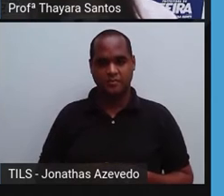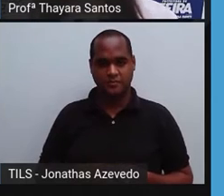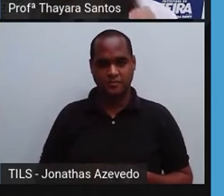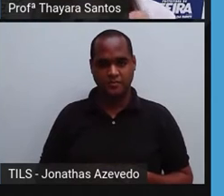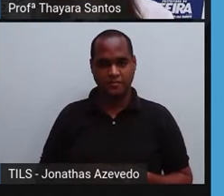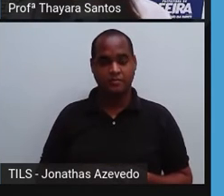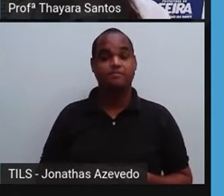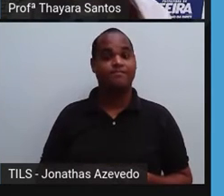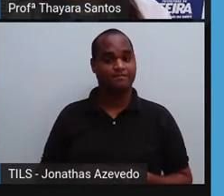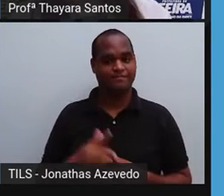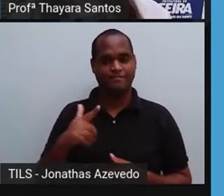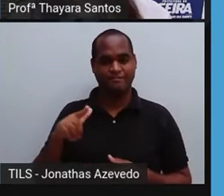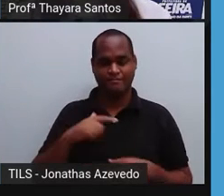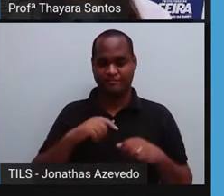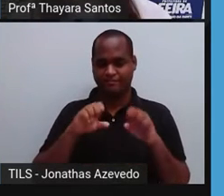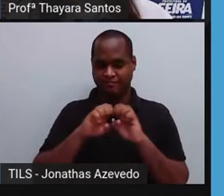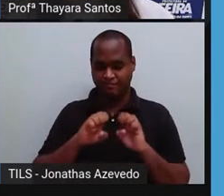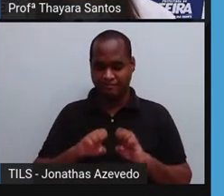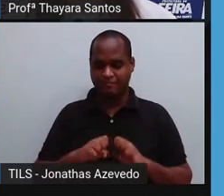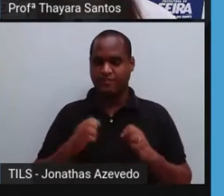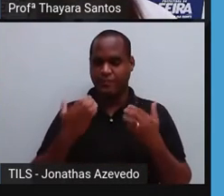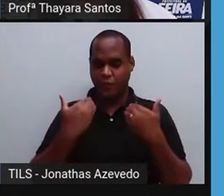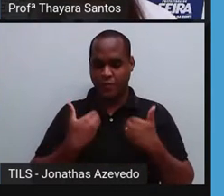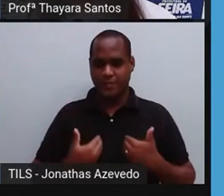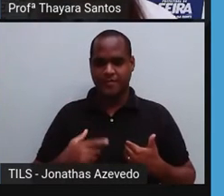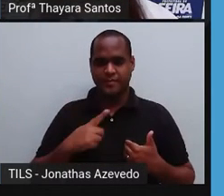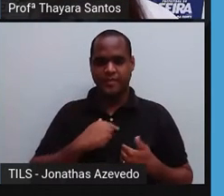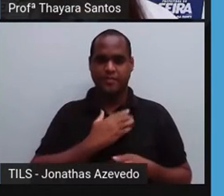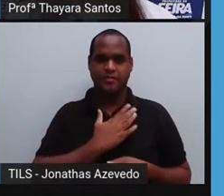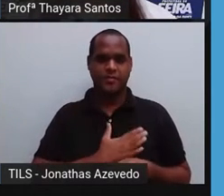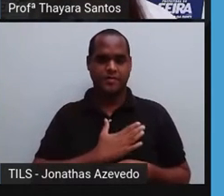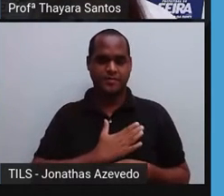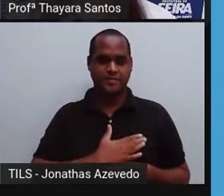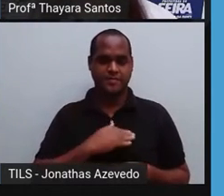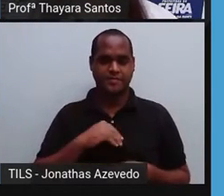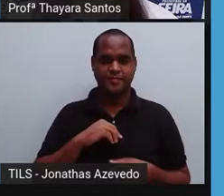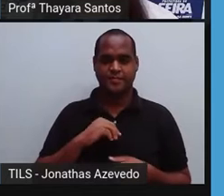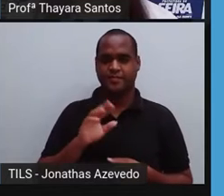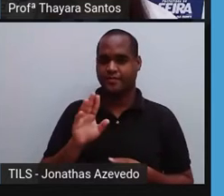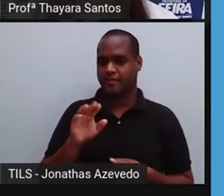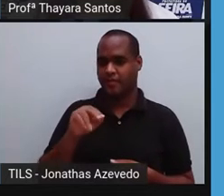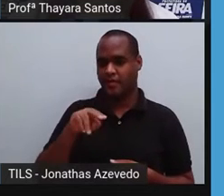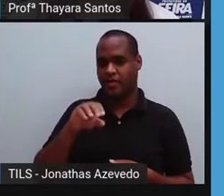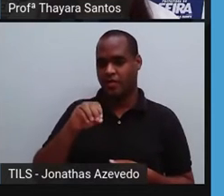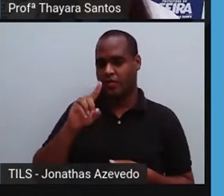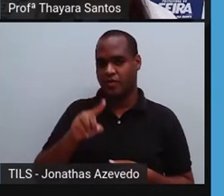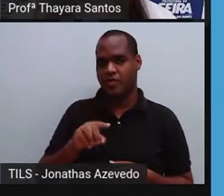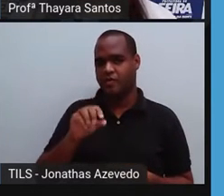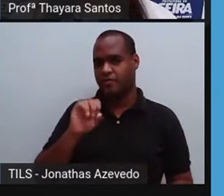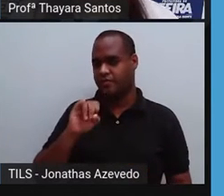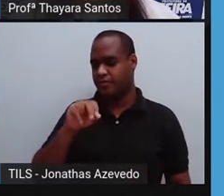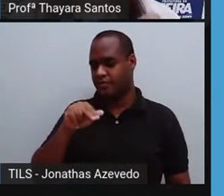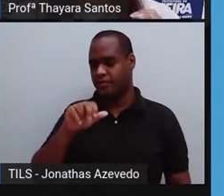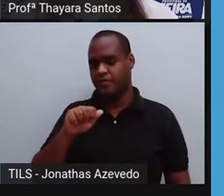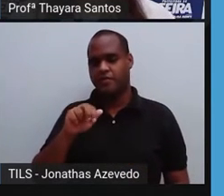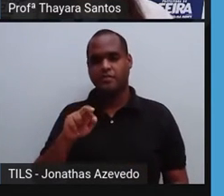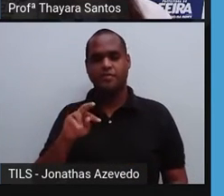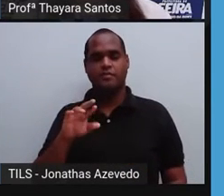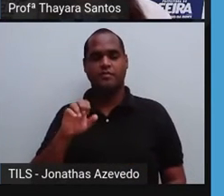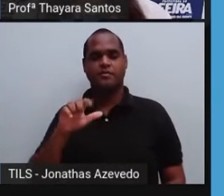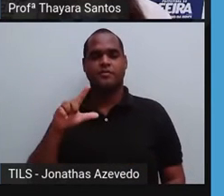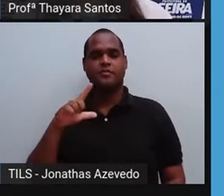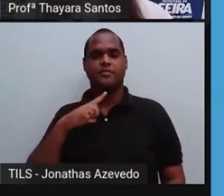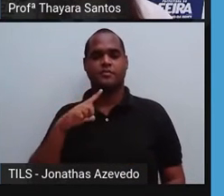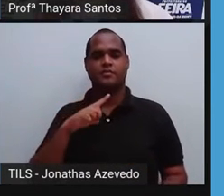Tem uma estrutura que está presente no coração, que é chamada de nó sinoatrial. Esse nó